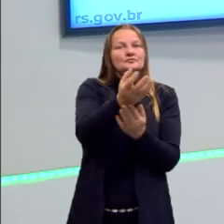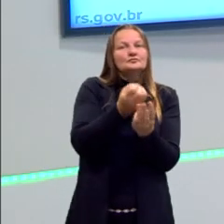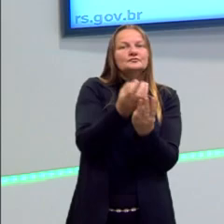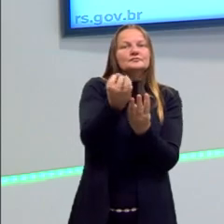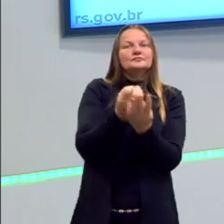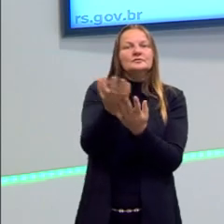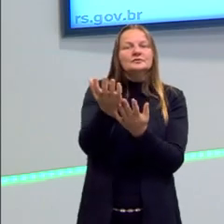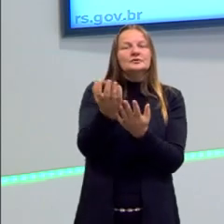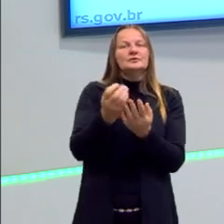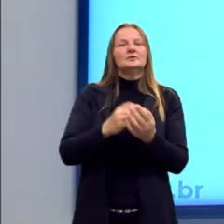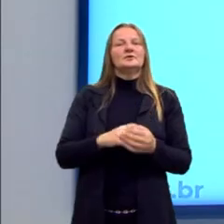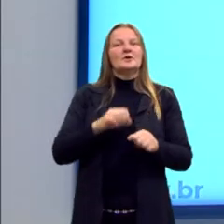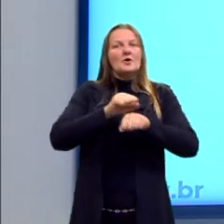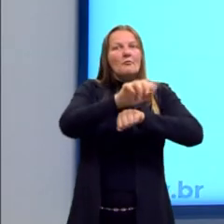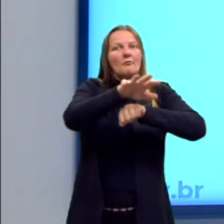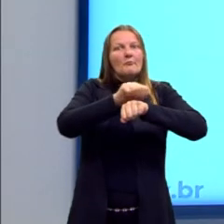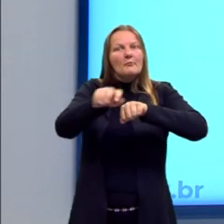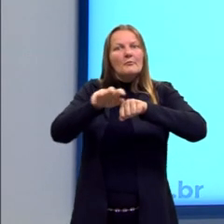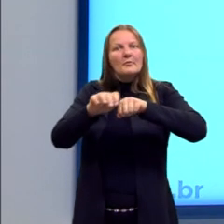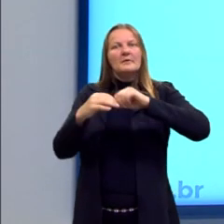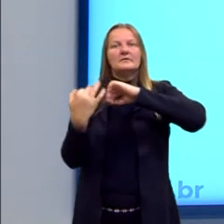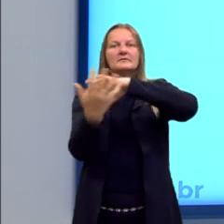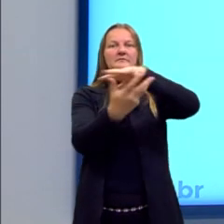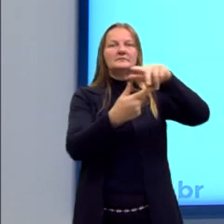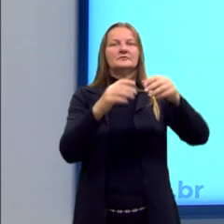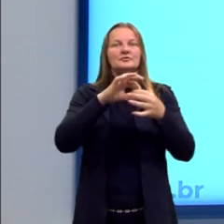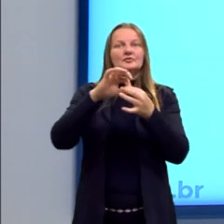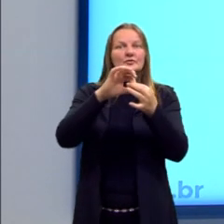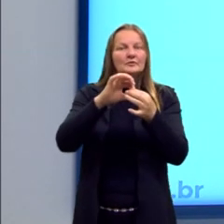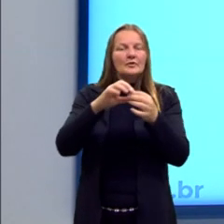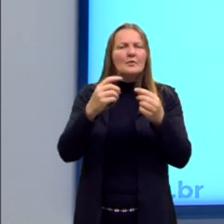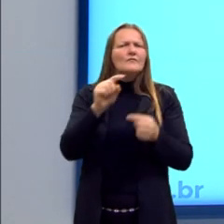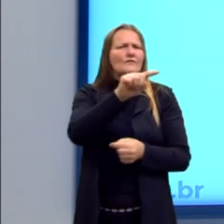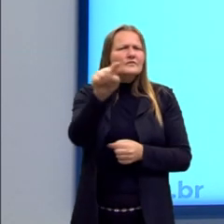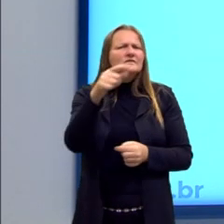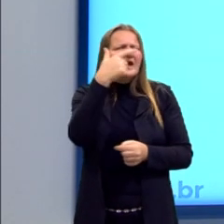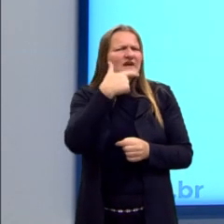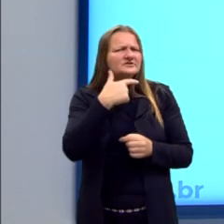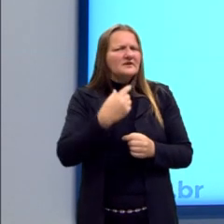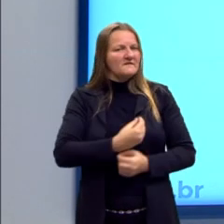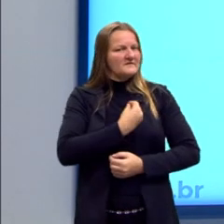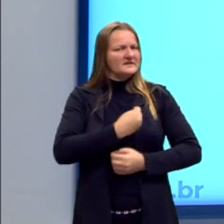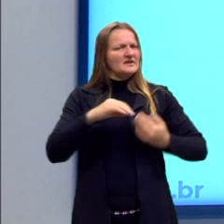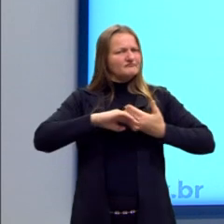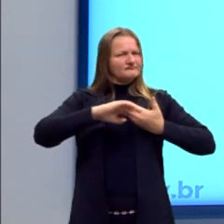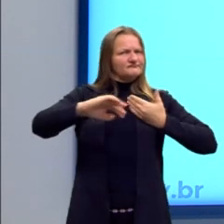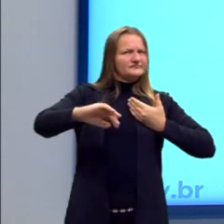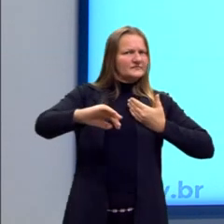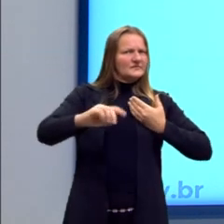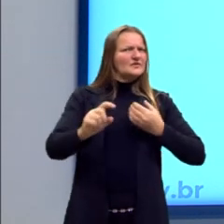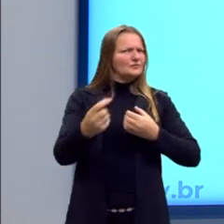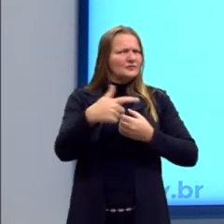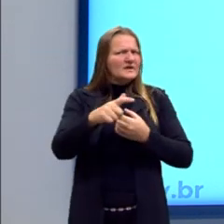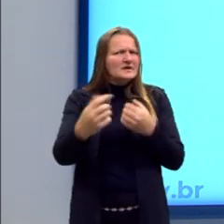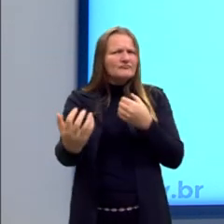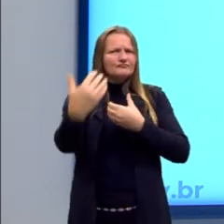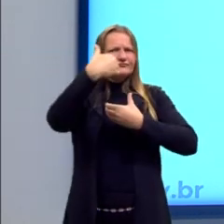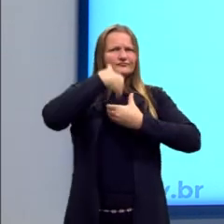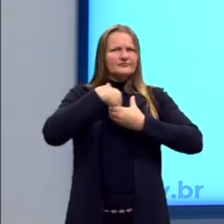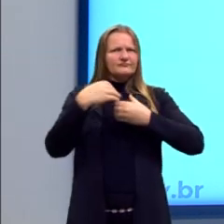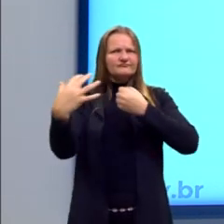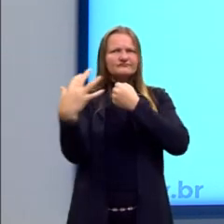redes globais. Olha, você ainda acha que a globalização é algo distante e que não interfere na sua vida?